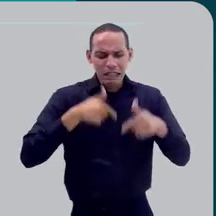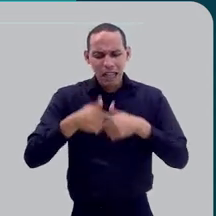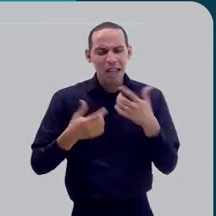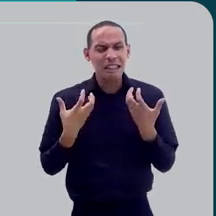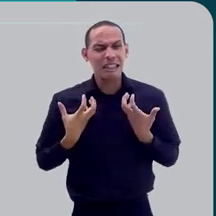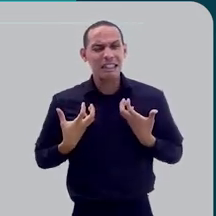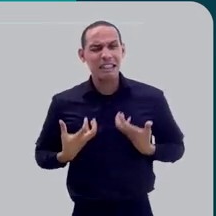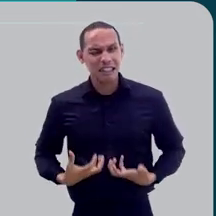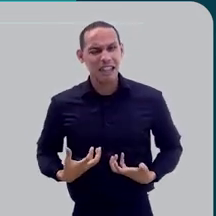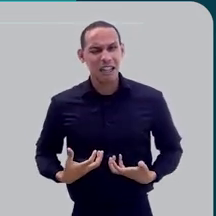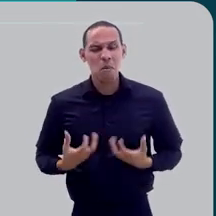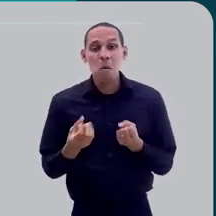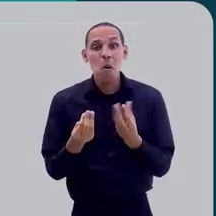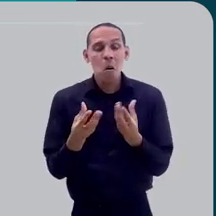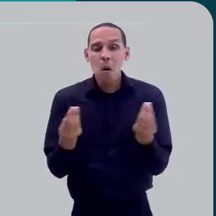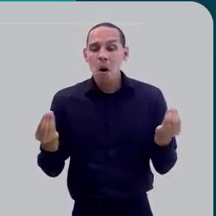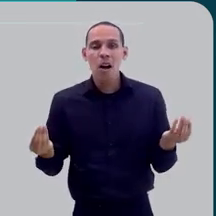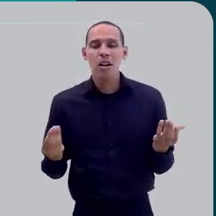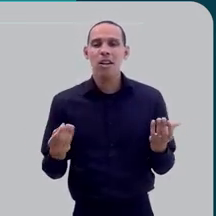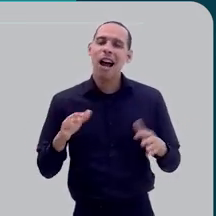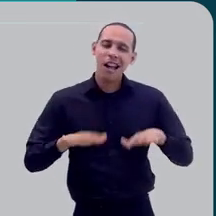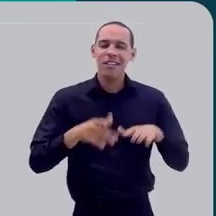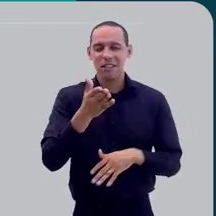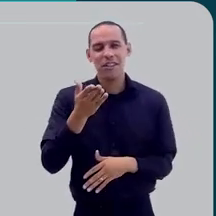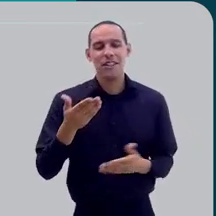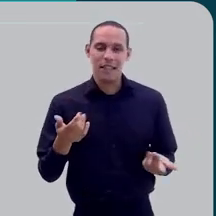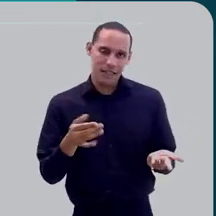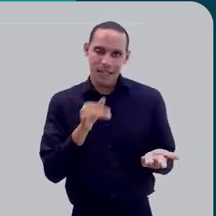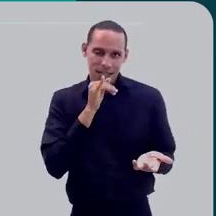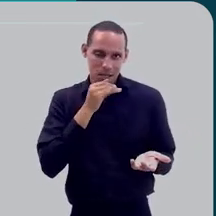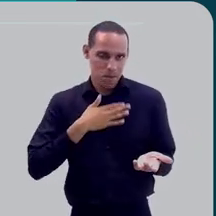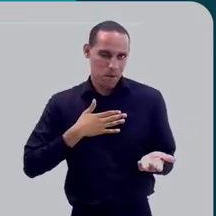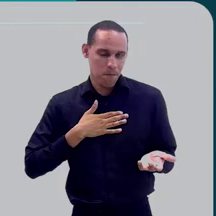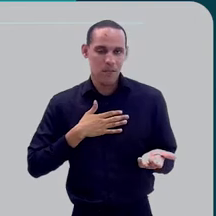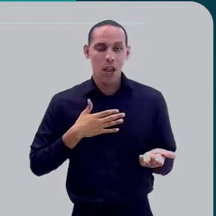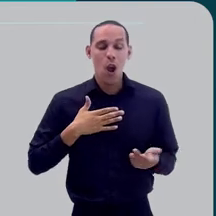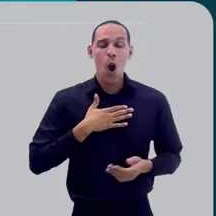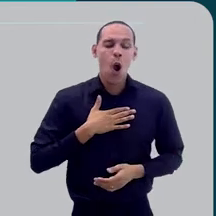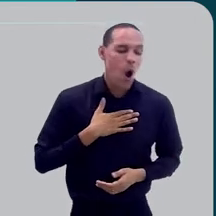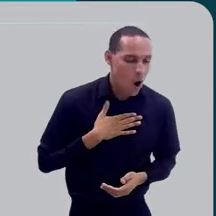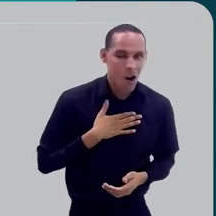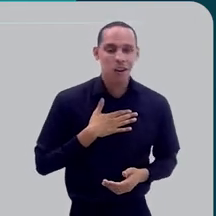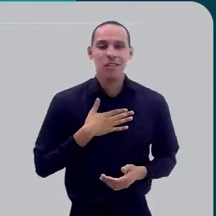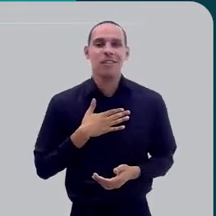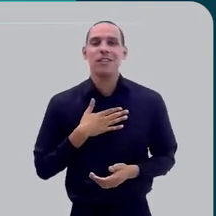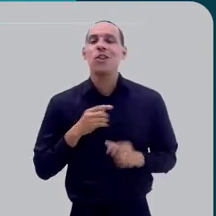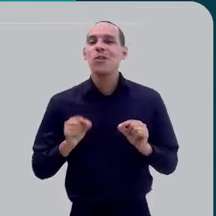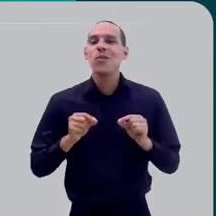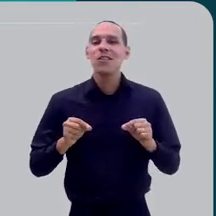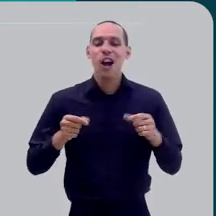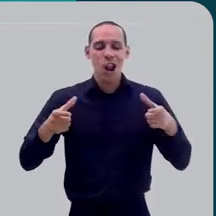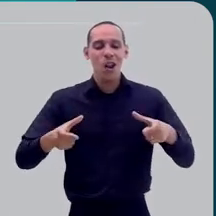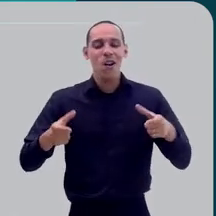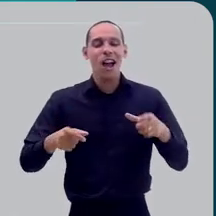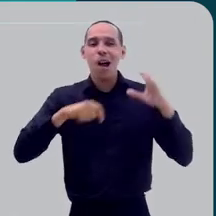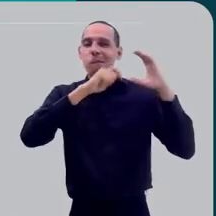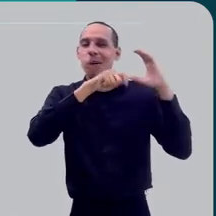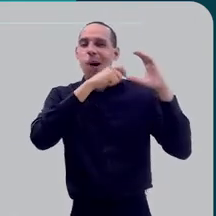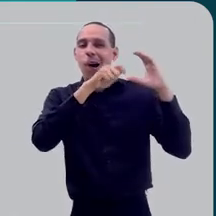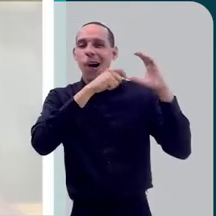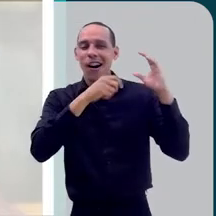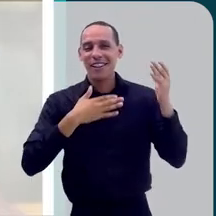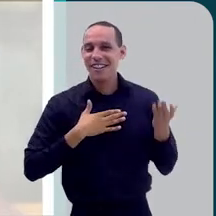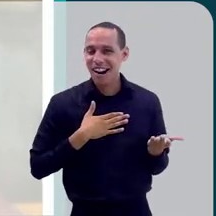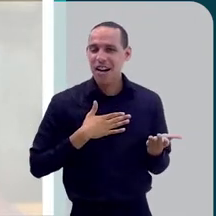trabalhando demais, porque quando você gosta muito de uma coisa, é assim, eu tiro por mim, né? Eu gosto muito de estar num set de